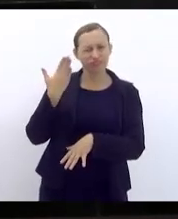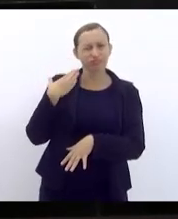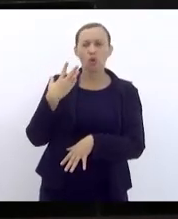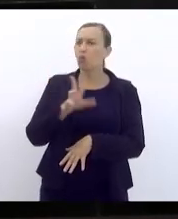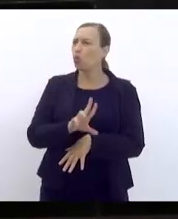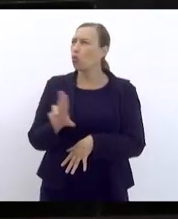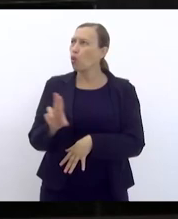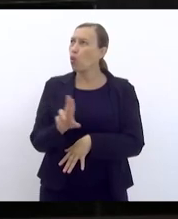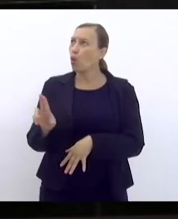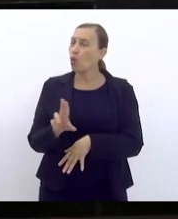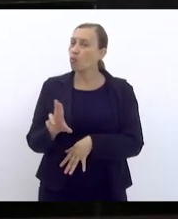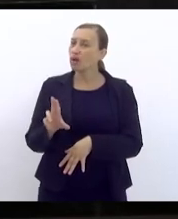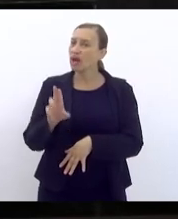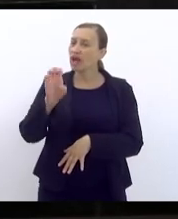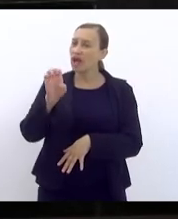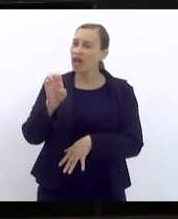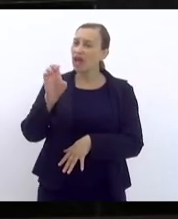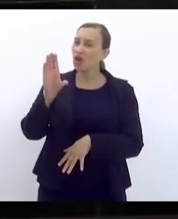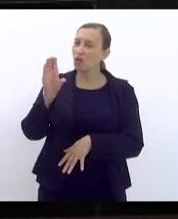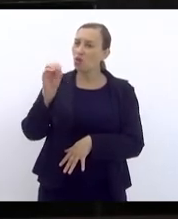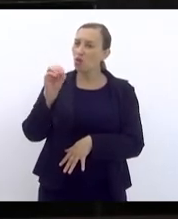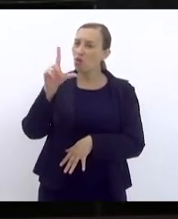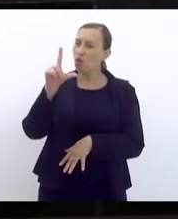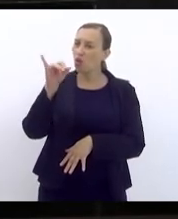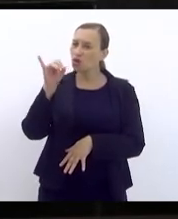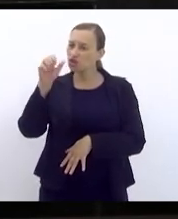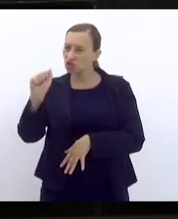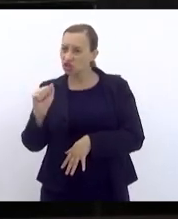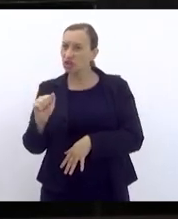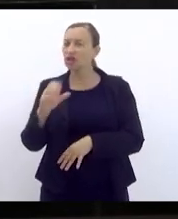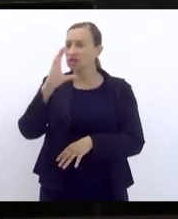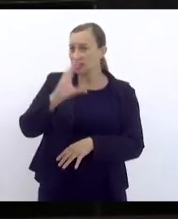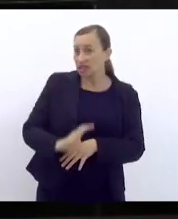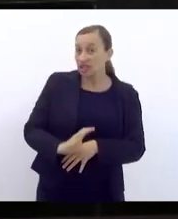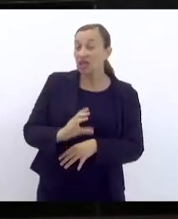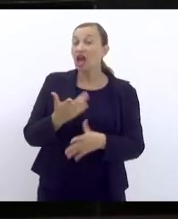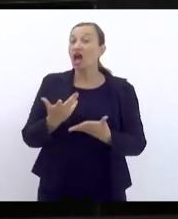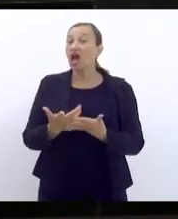Tiaju, Ecologia e Cidadania, que eu começo vendo a questão